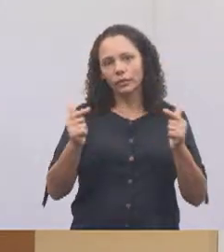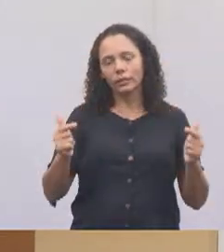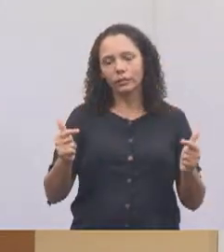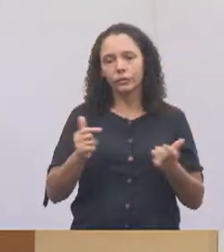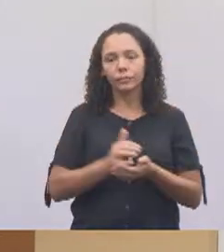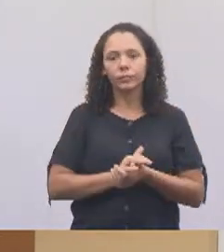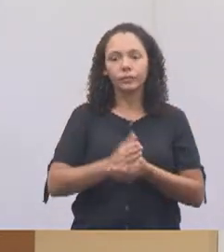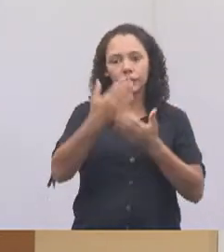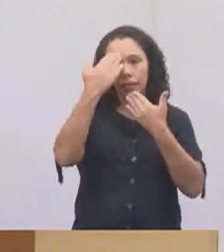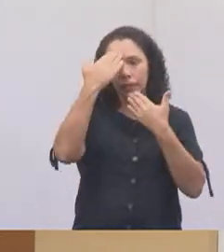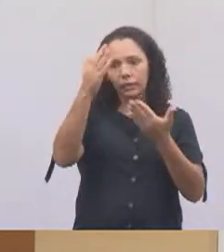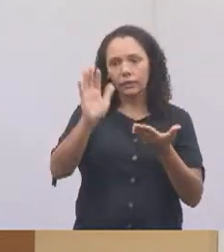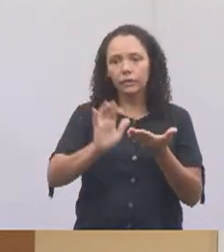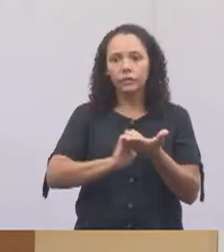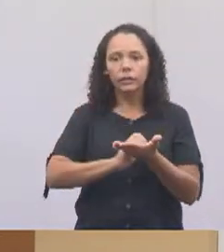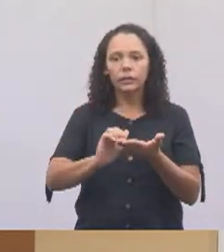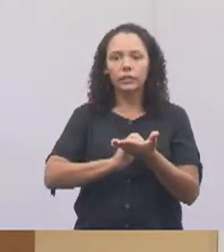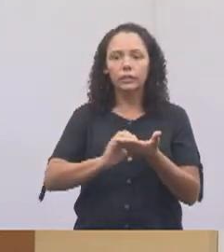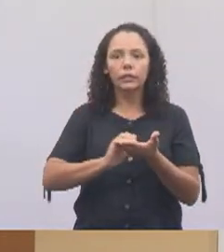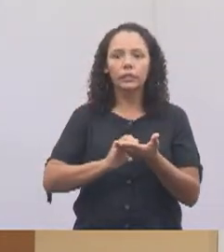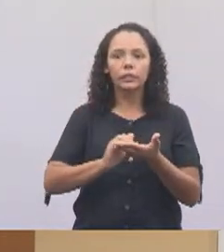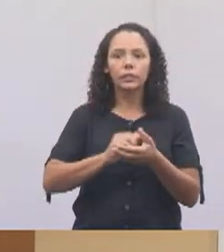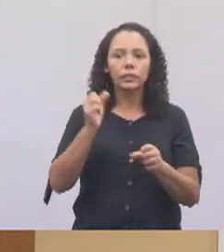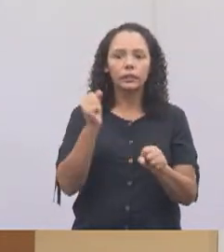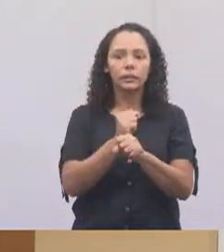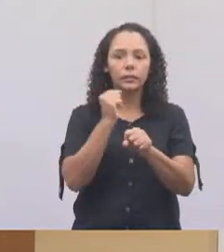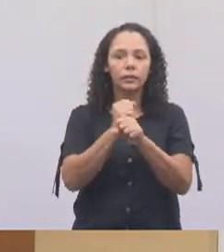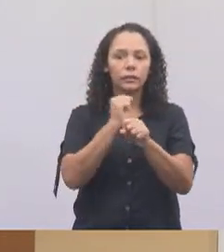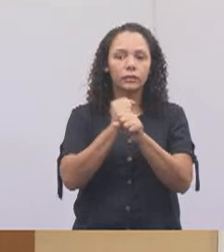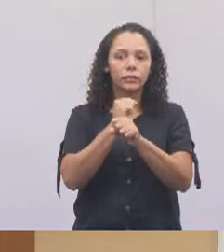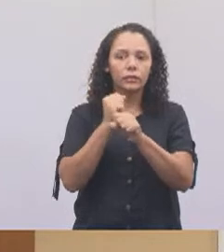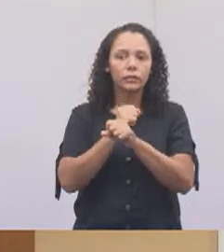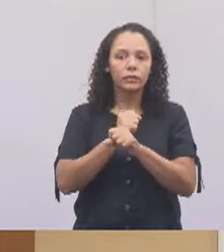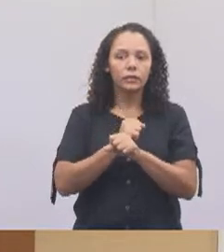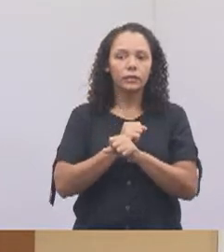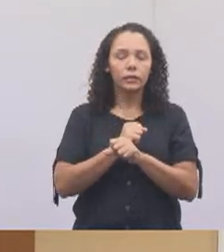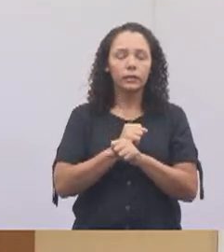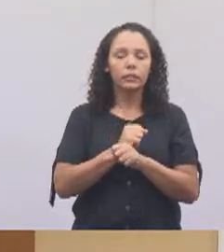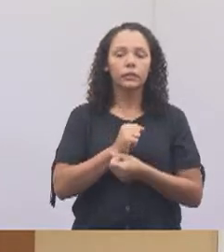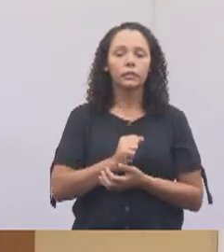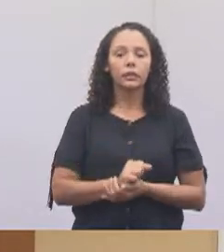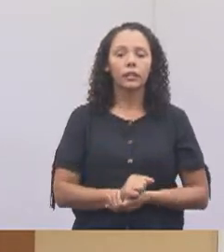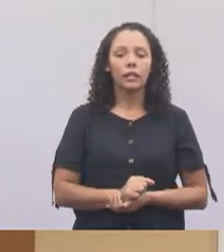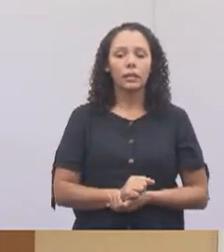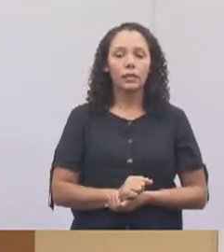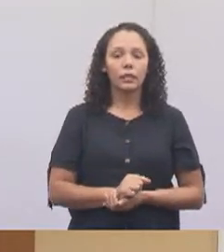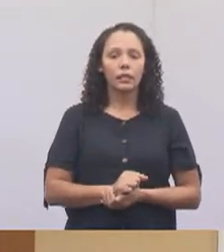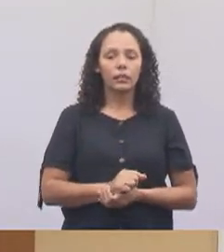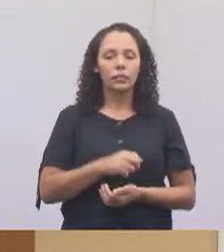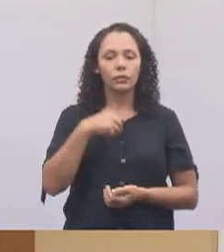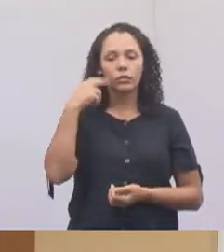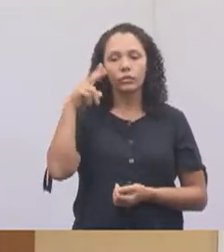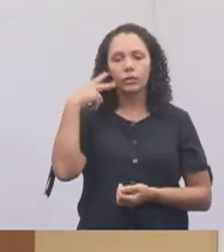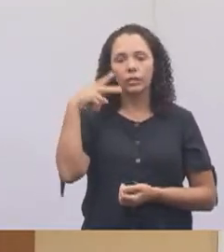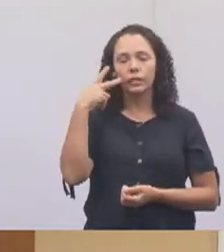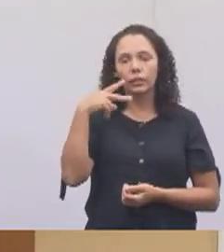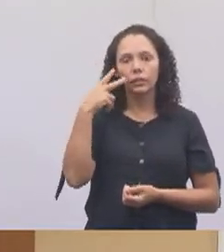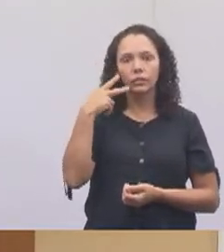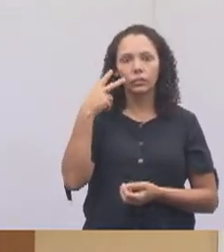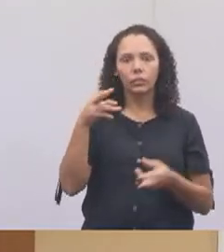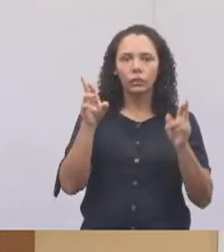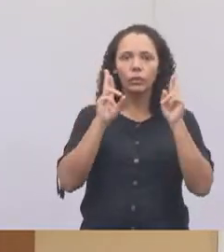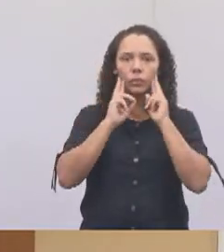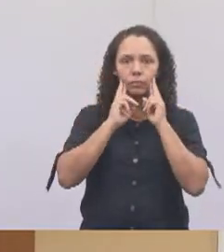Secretaria da Infraestrutura, o ex-vereador Roberto, que deu o maior